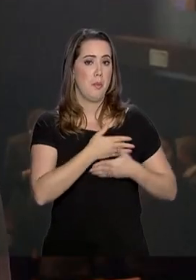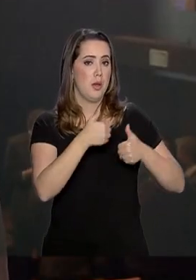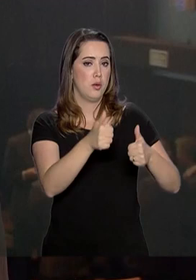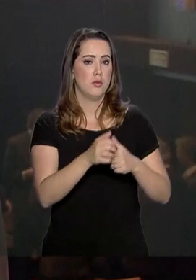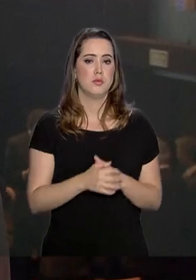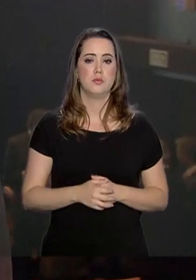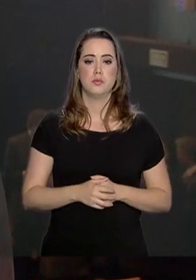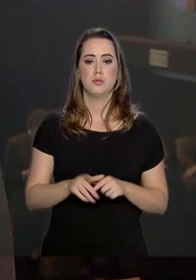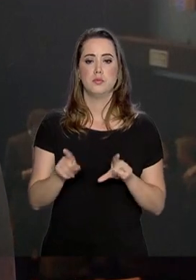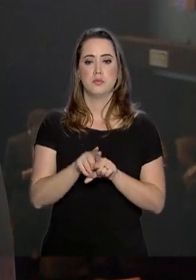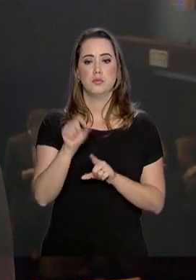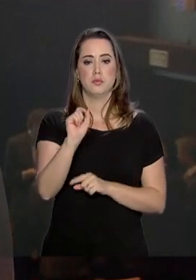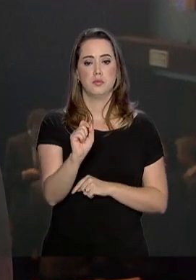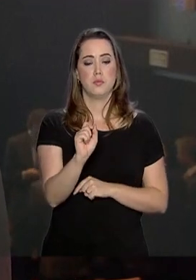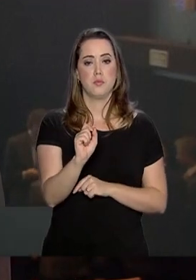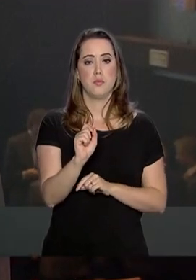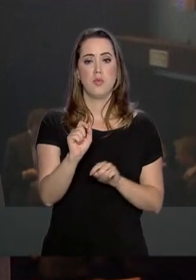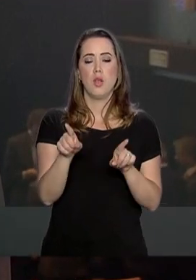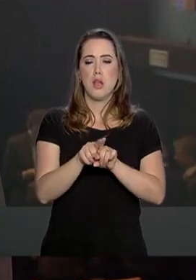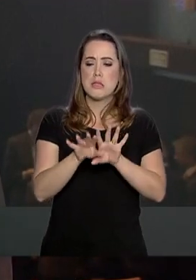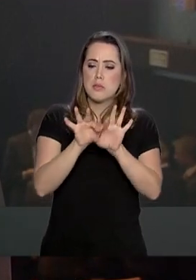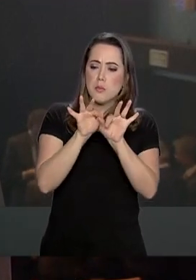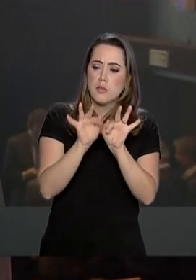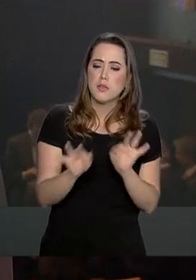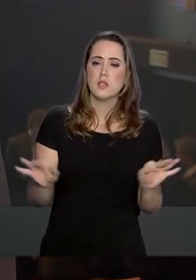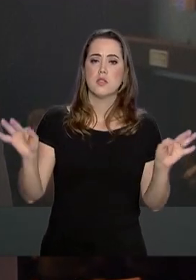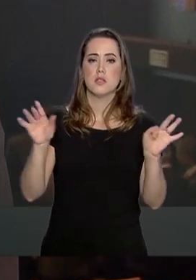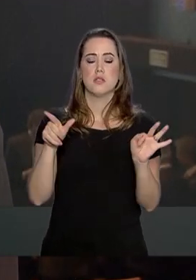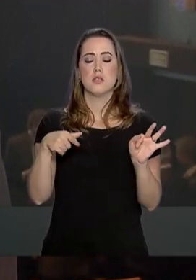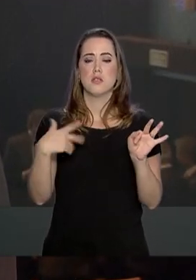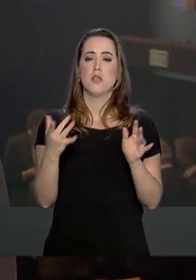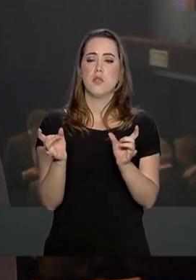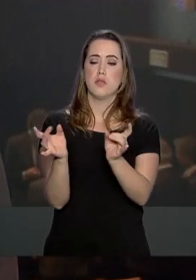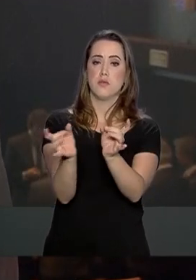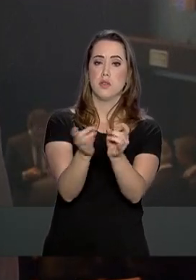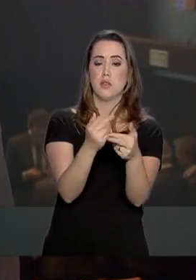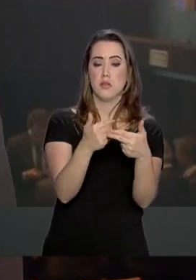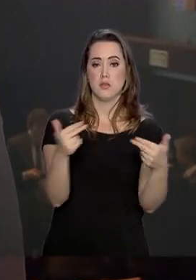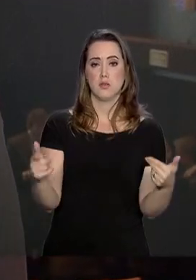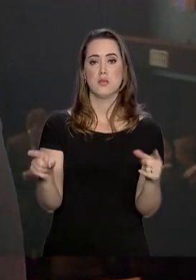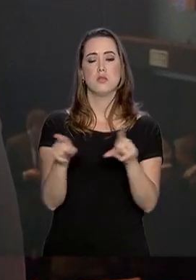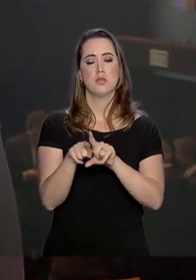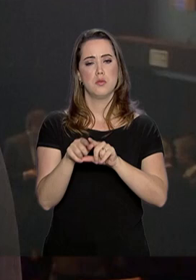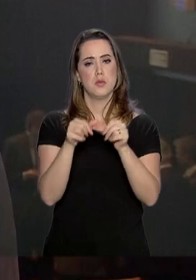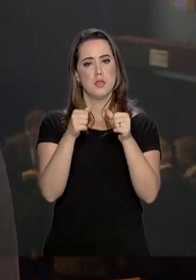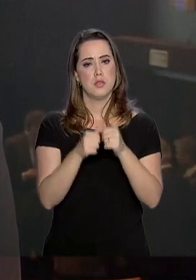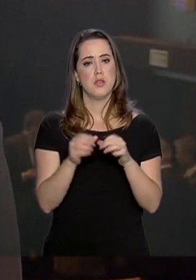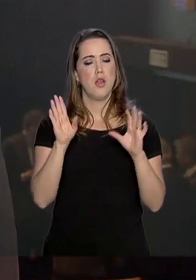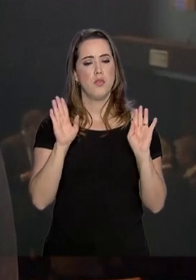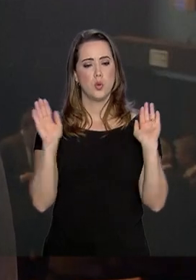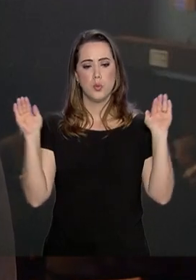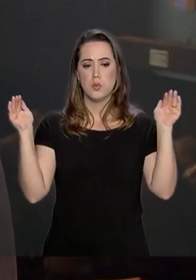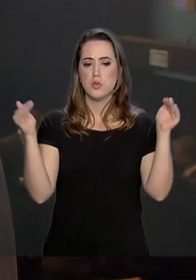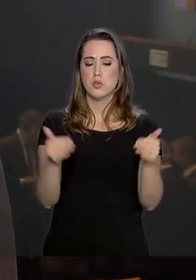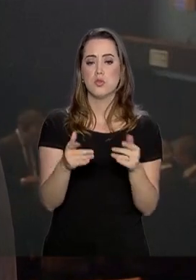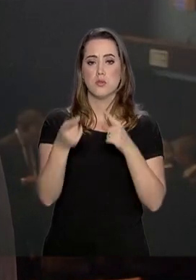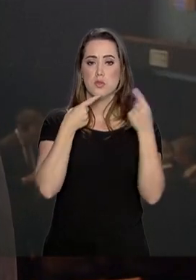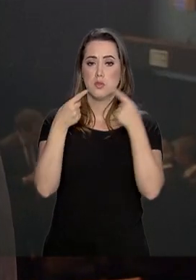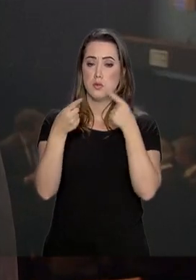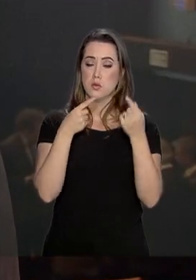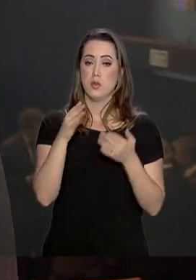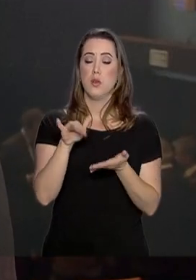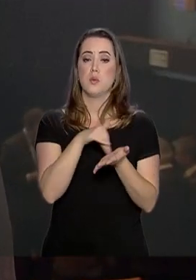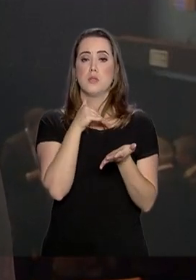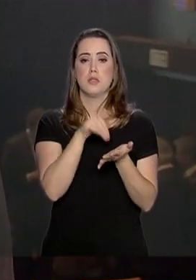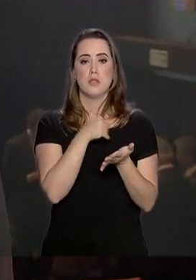A modernização do Estado, por meio da desburocratização e de privatizações, também esteve no centro das discussões. O